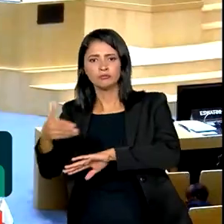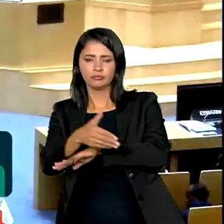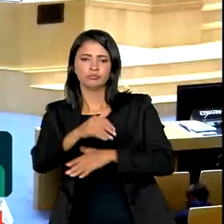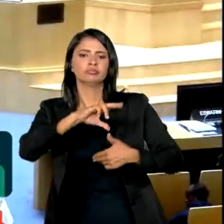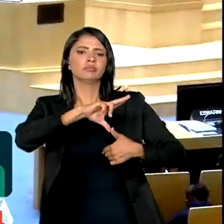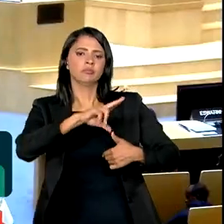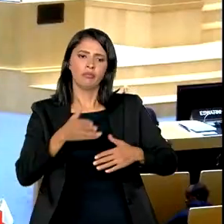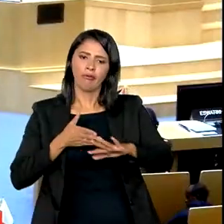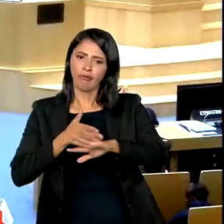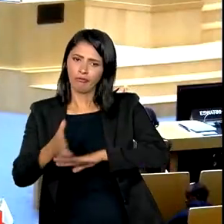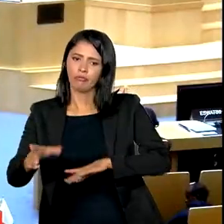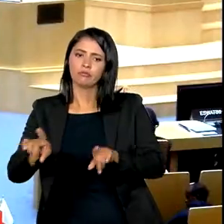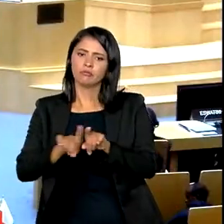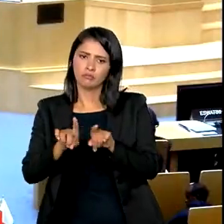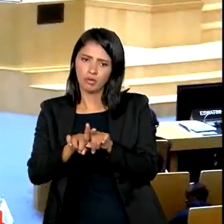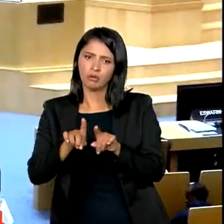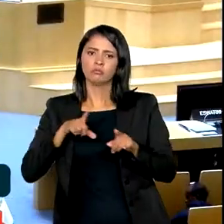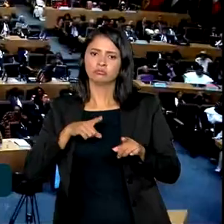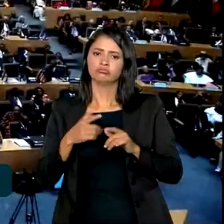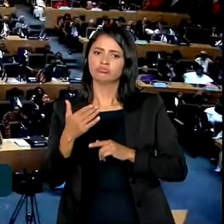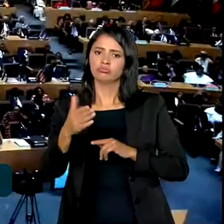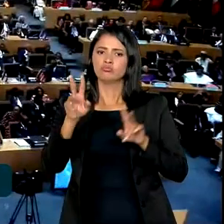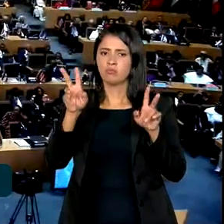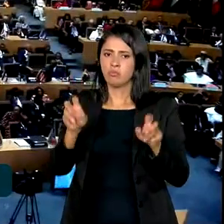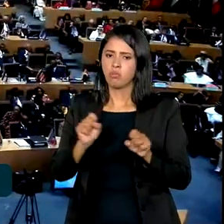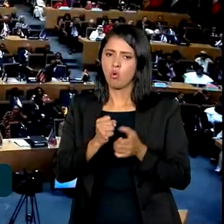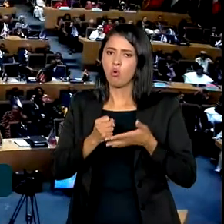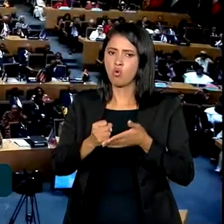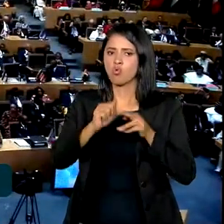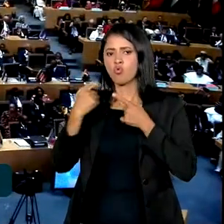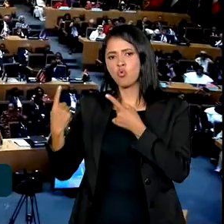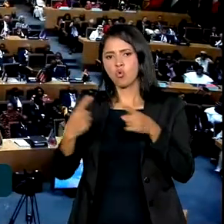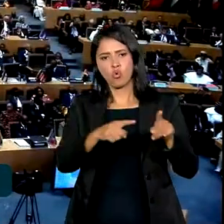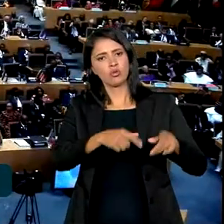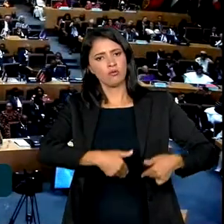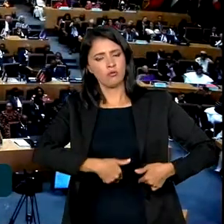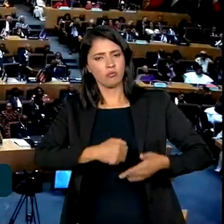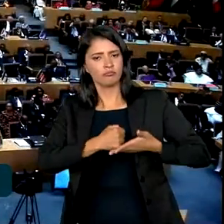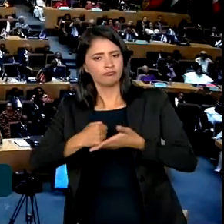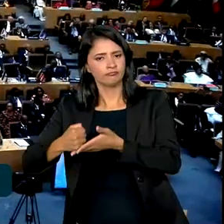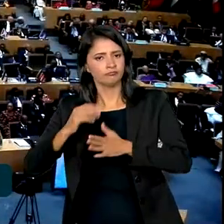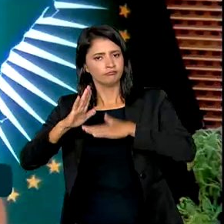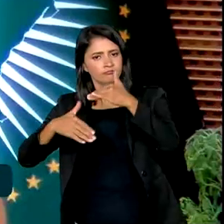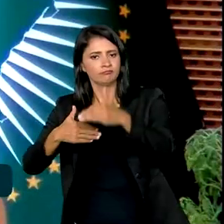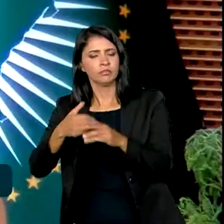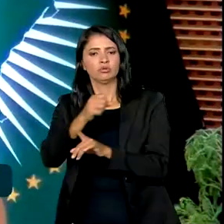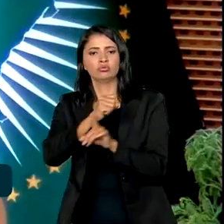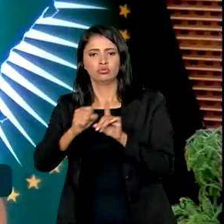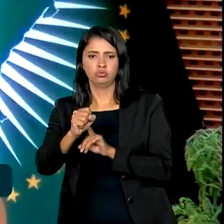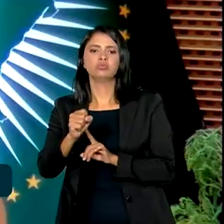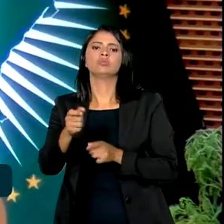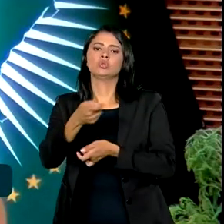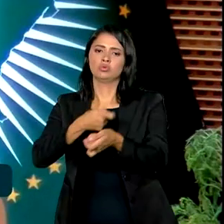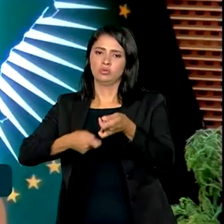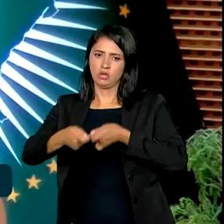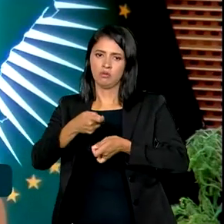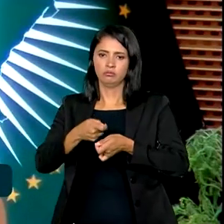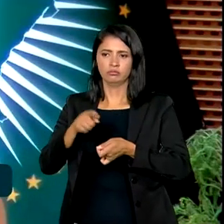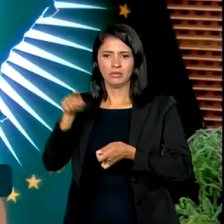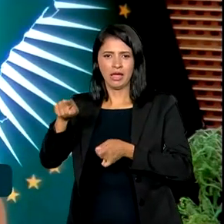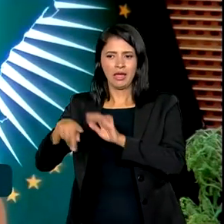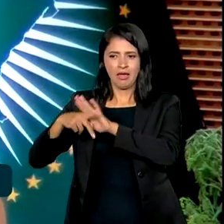defendeu uma frente global contra a fome e cooperação para o desenvolvimento econômico e social. A luta africana